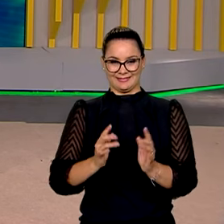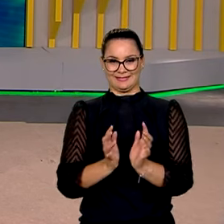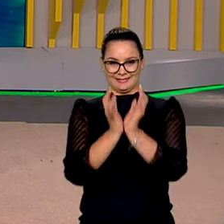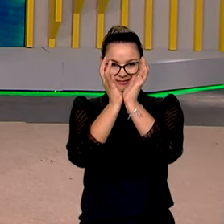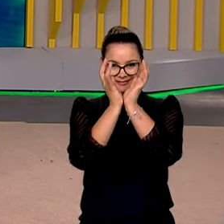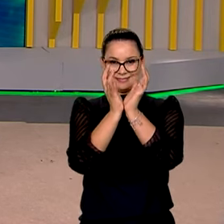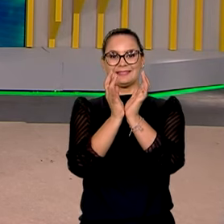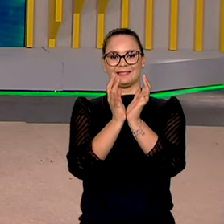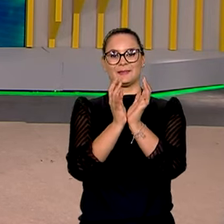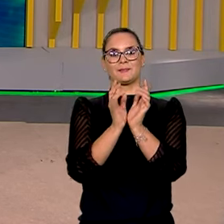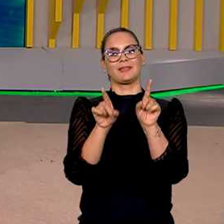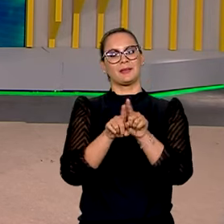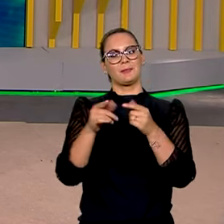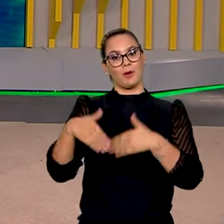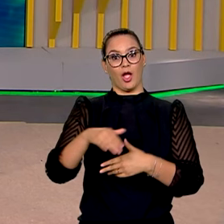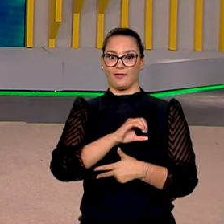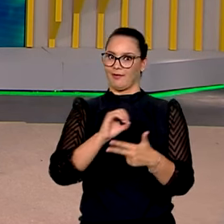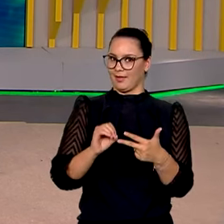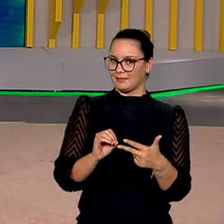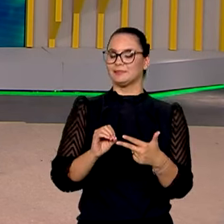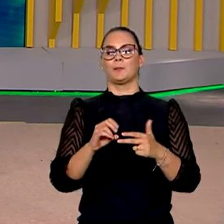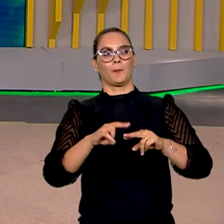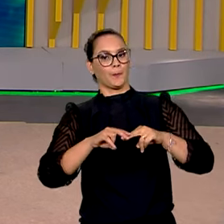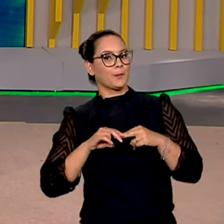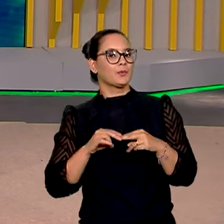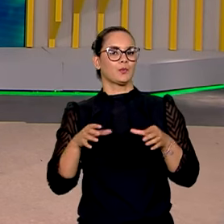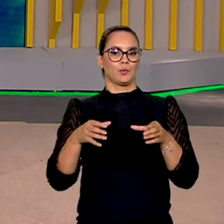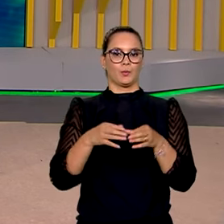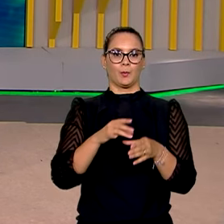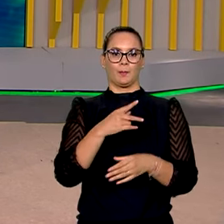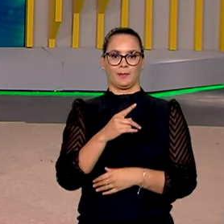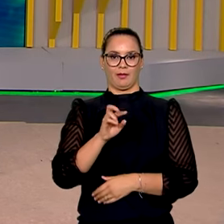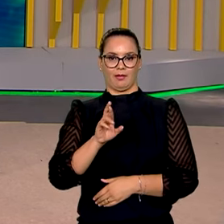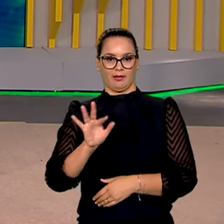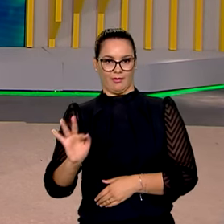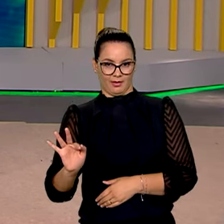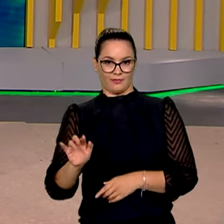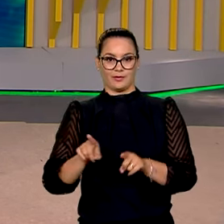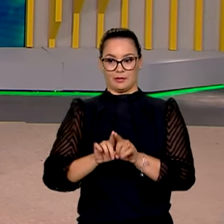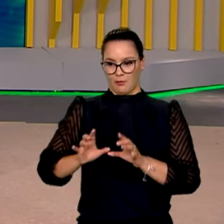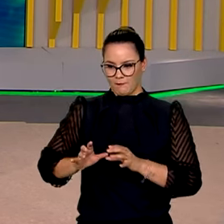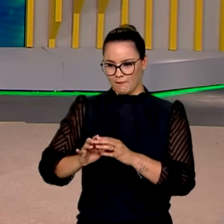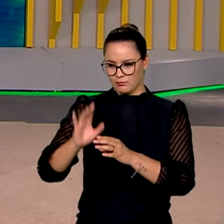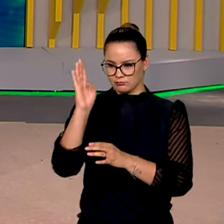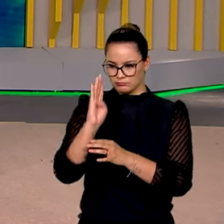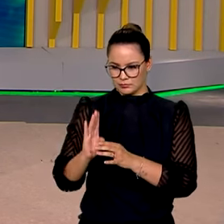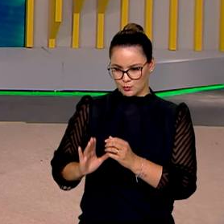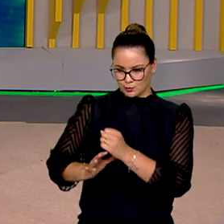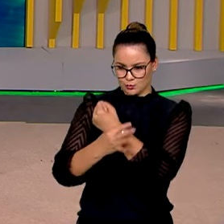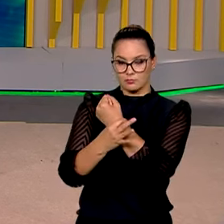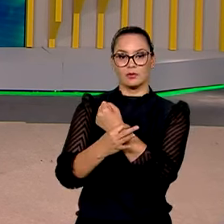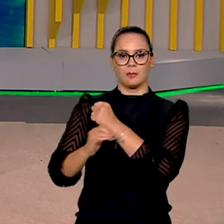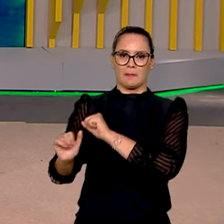Futebol e ainda as provas do Enem. Por isso, equipes da Polícia Rodoviária Federal e da Força Nacional de Segurança